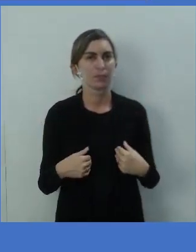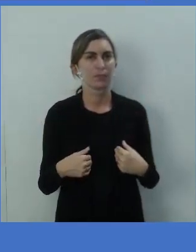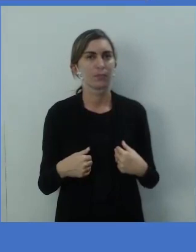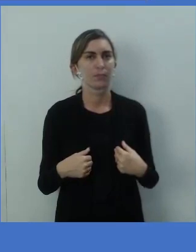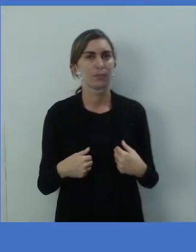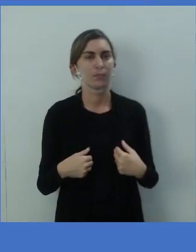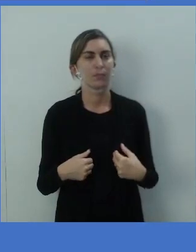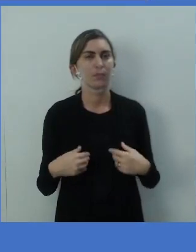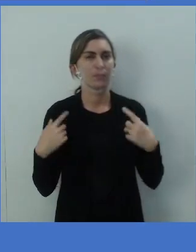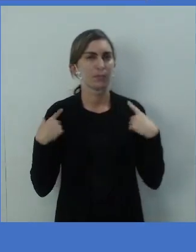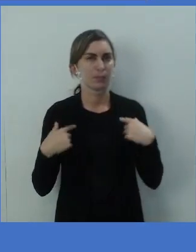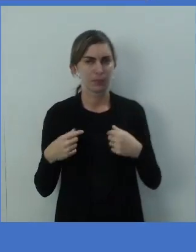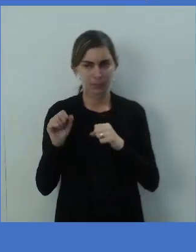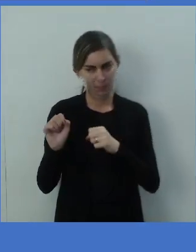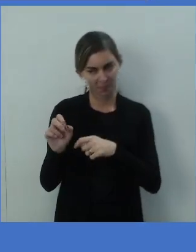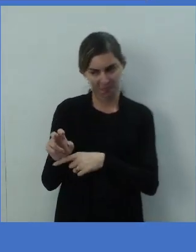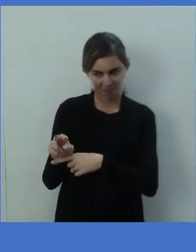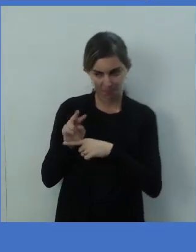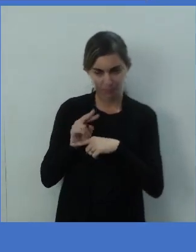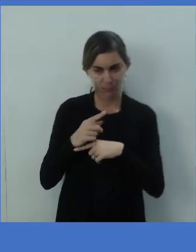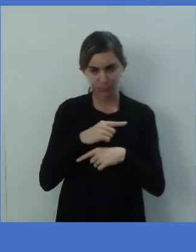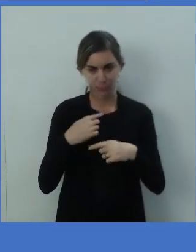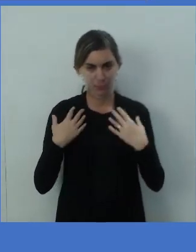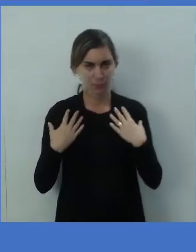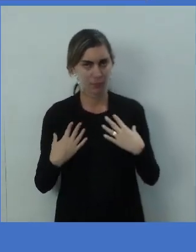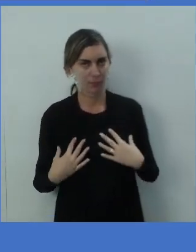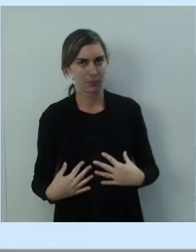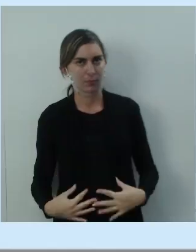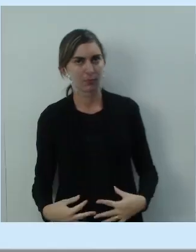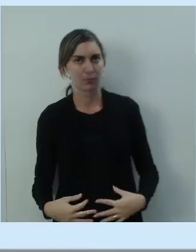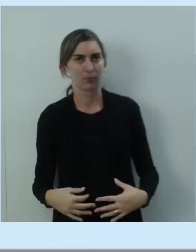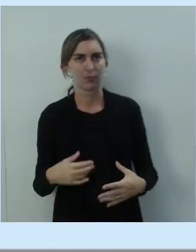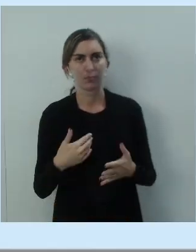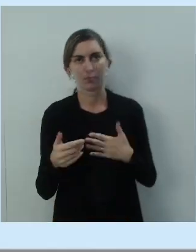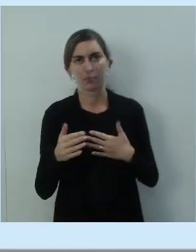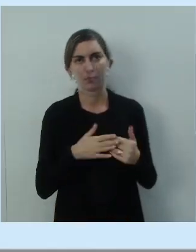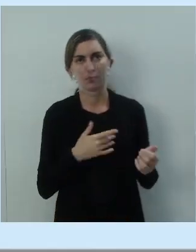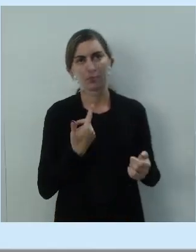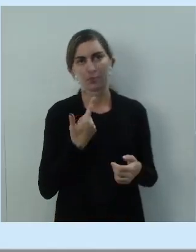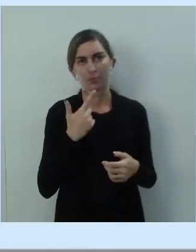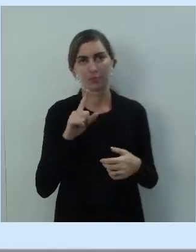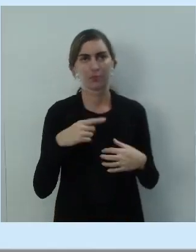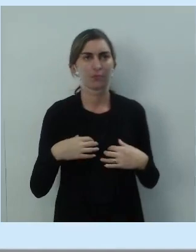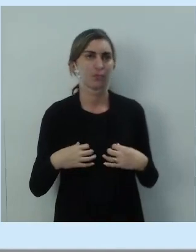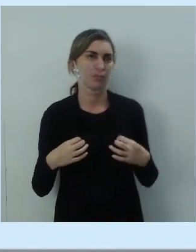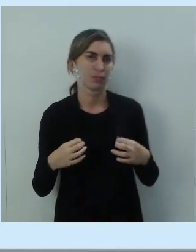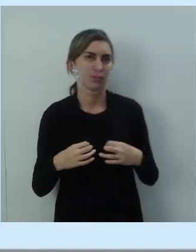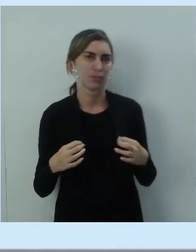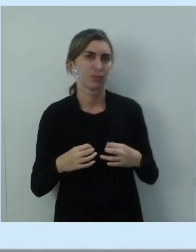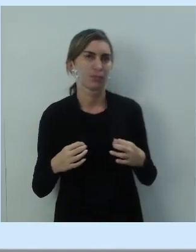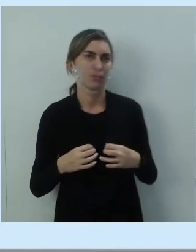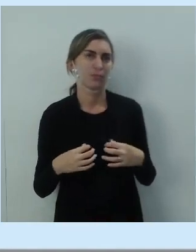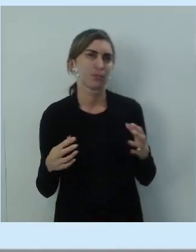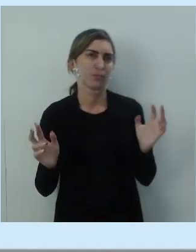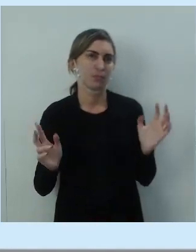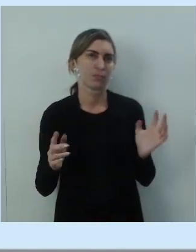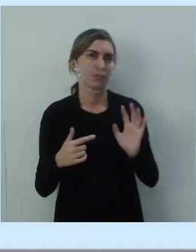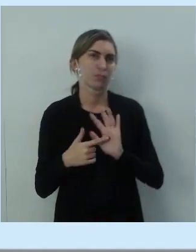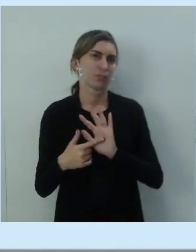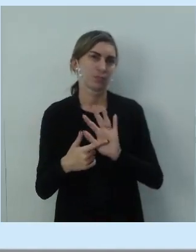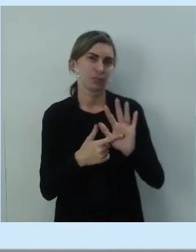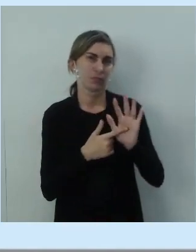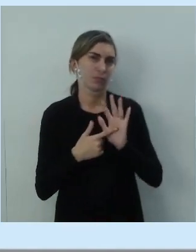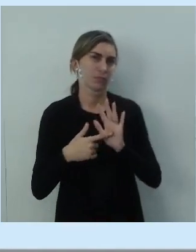dress. Você pode emprestar esse vestido, né? Ou qualquer outra peça de roupa, indicando esse